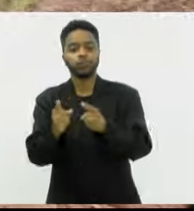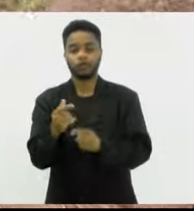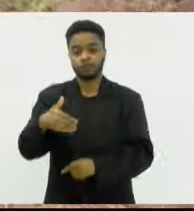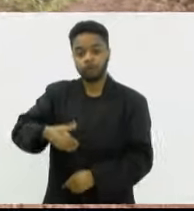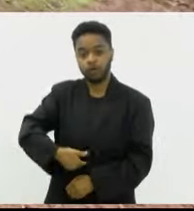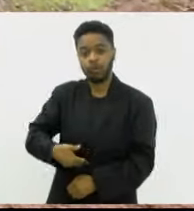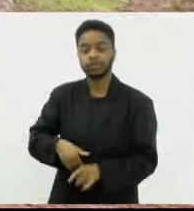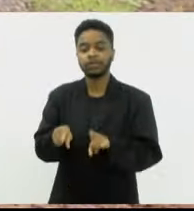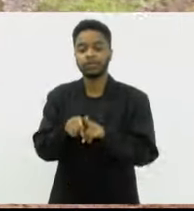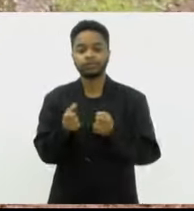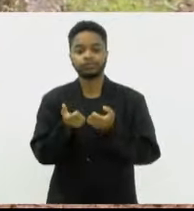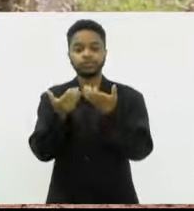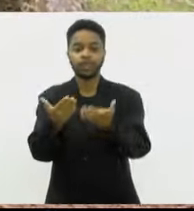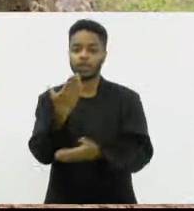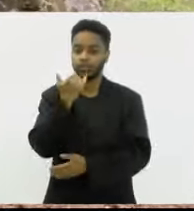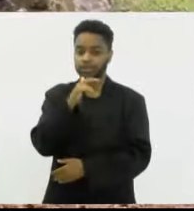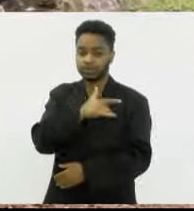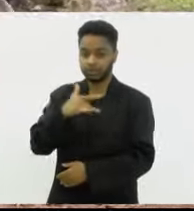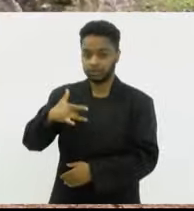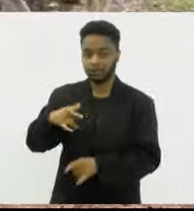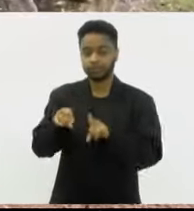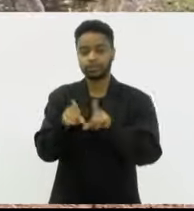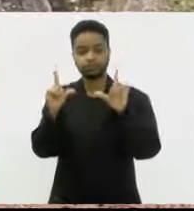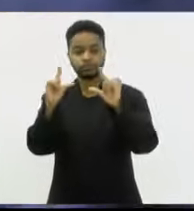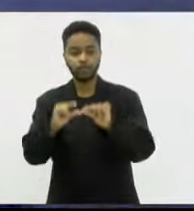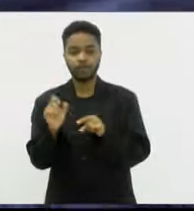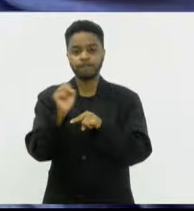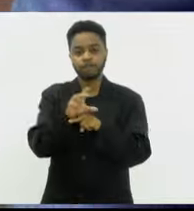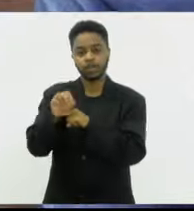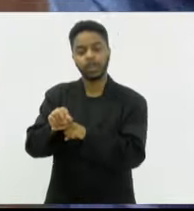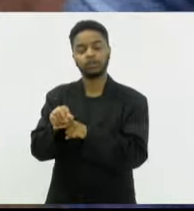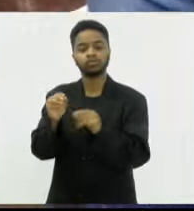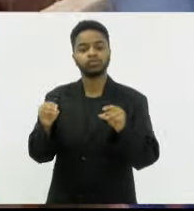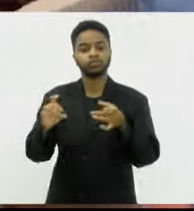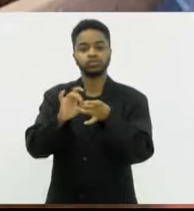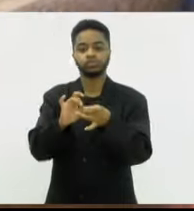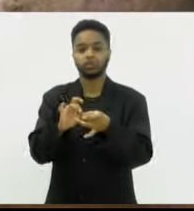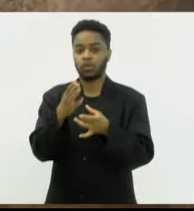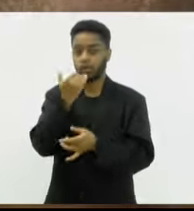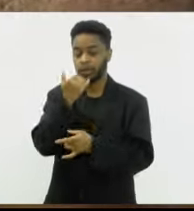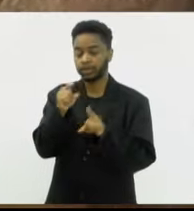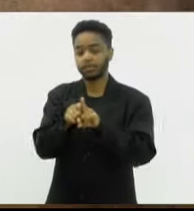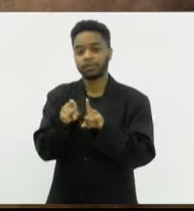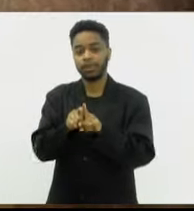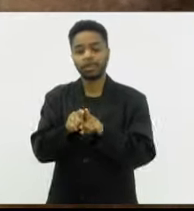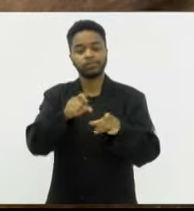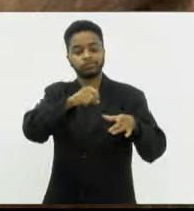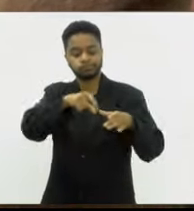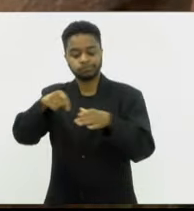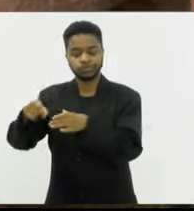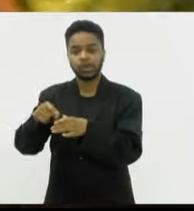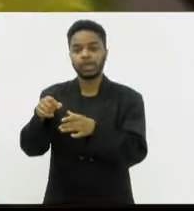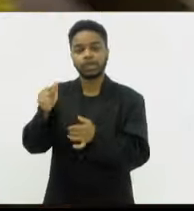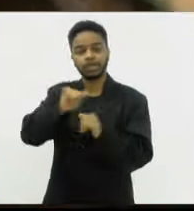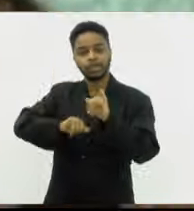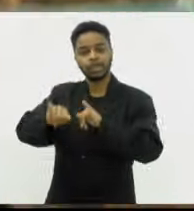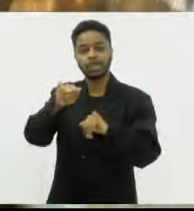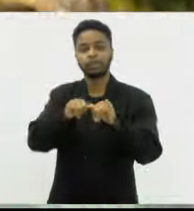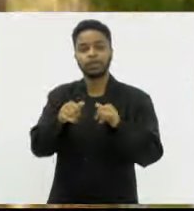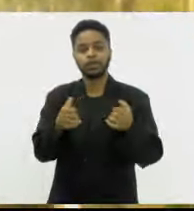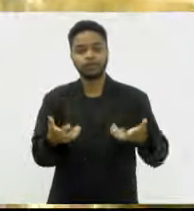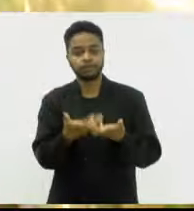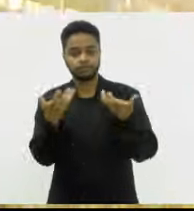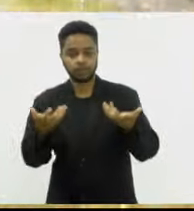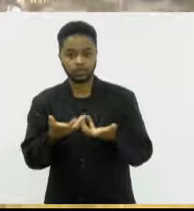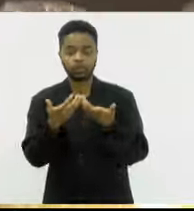de alternativas para reduzir o uso de agrotóxicos e a adubação química na produção de verduras e hortaliças. A criação de uma